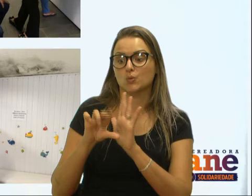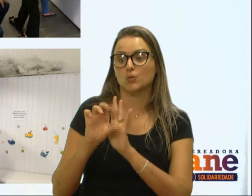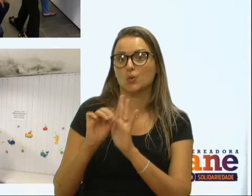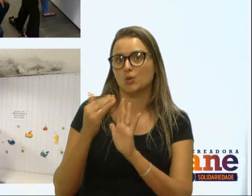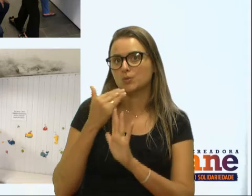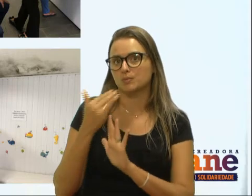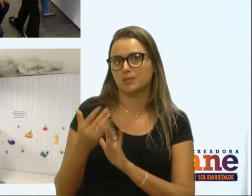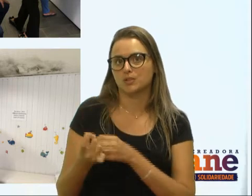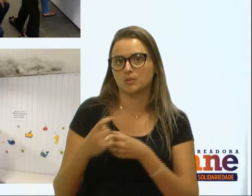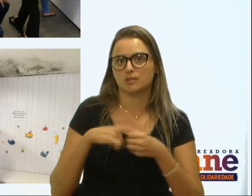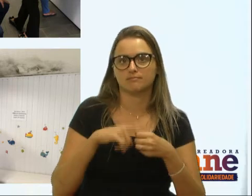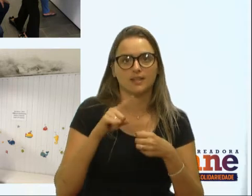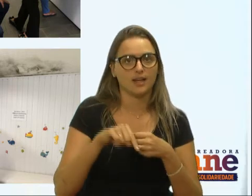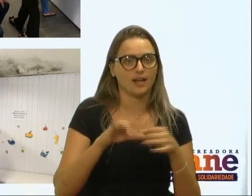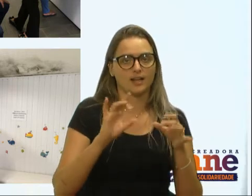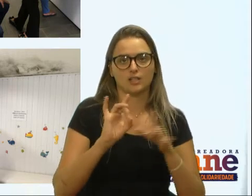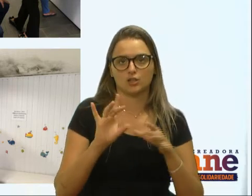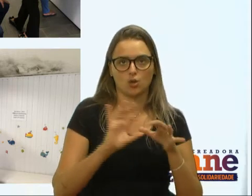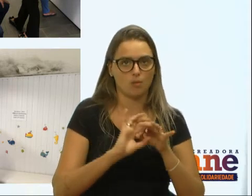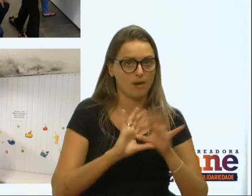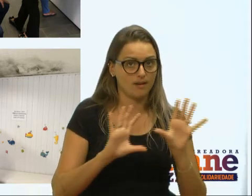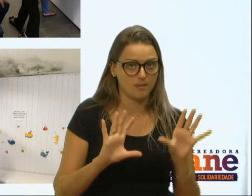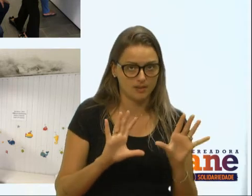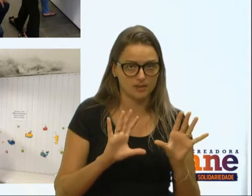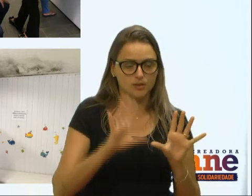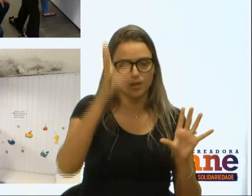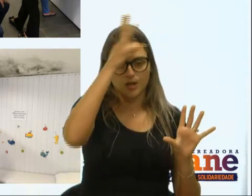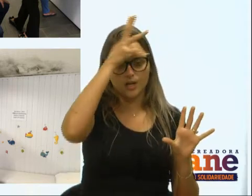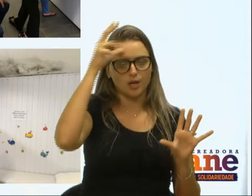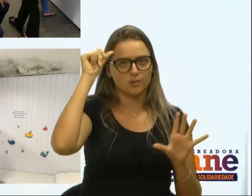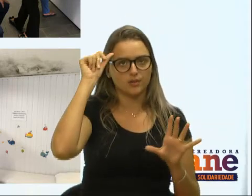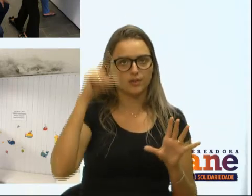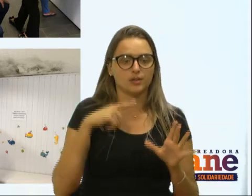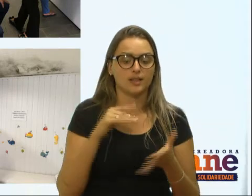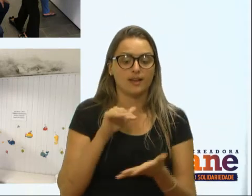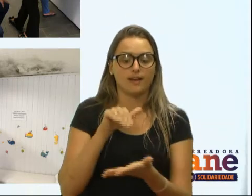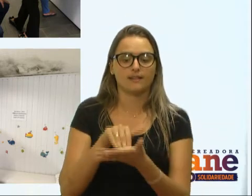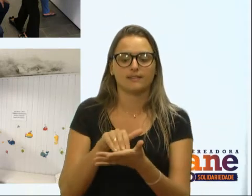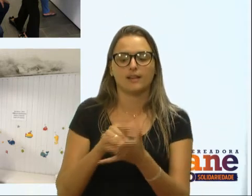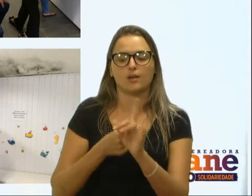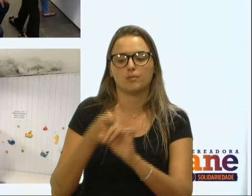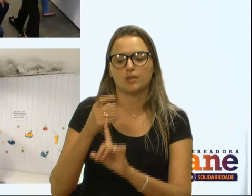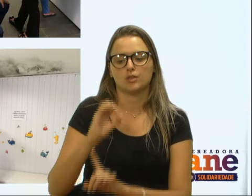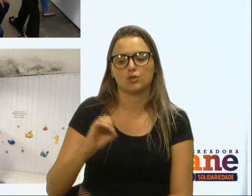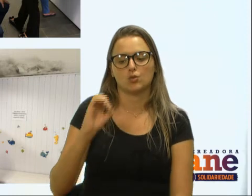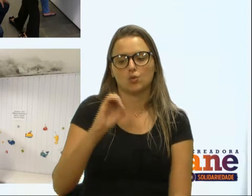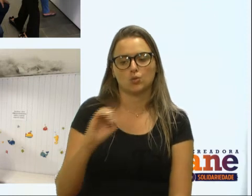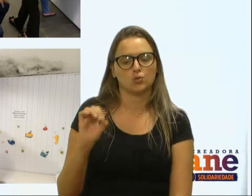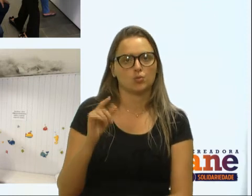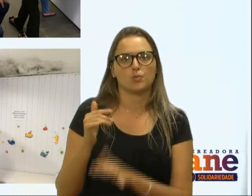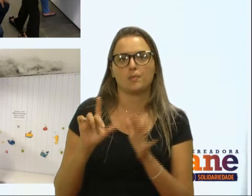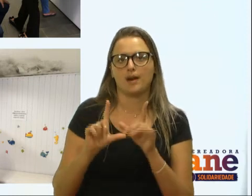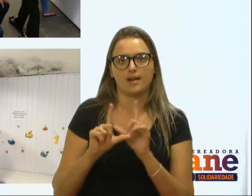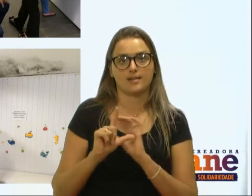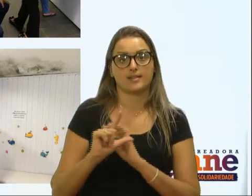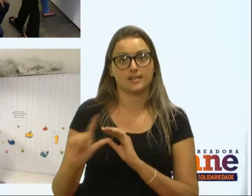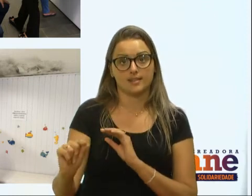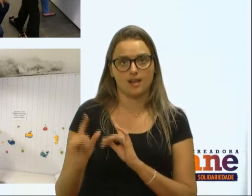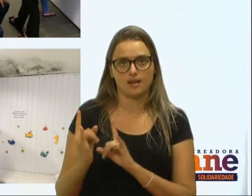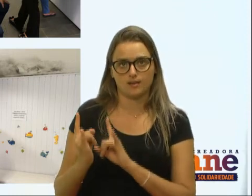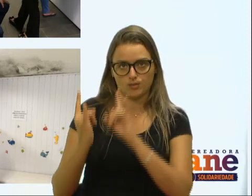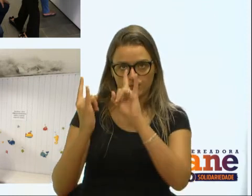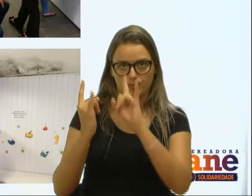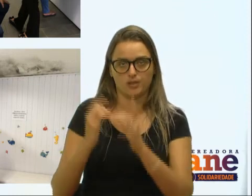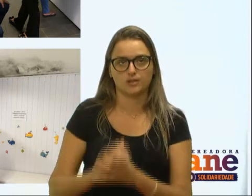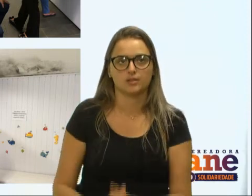era uma cedência e o município tem até outubro deste ano para desocupar este imóvel. Então,